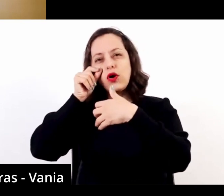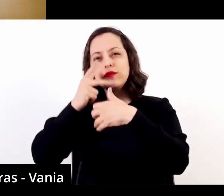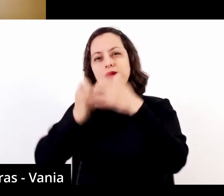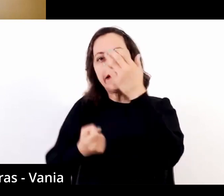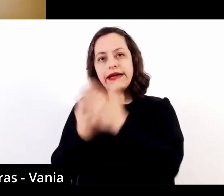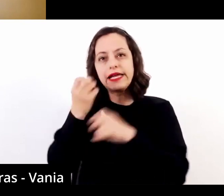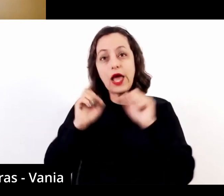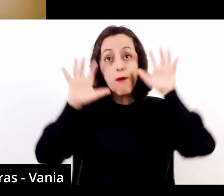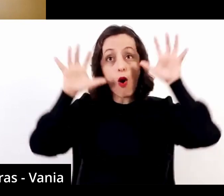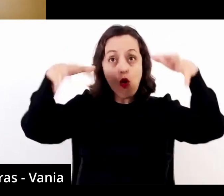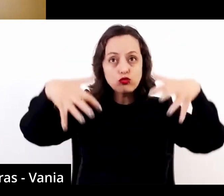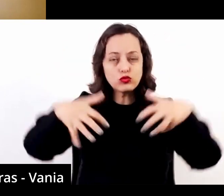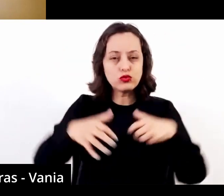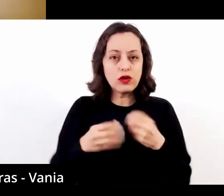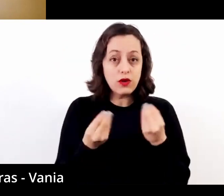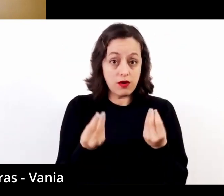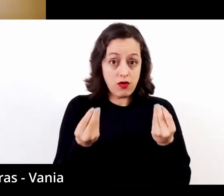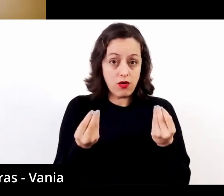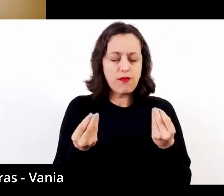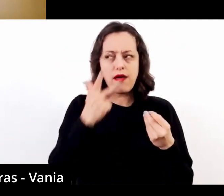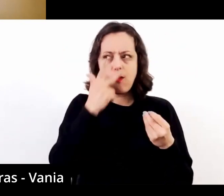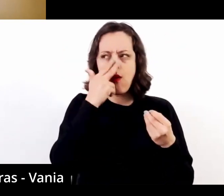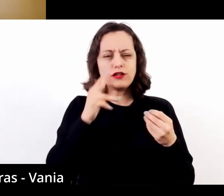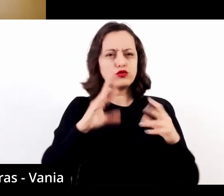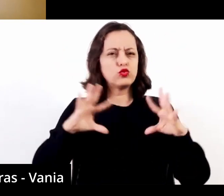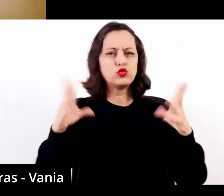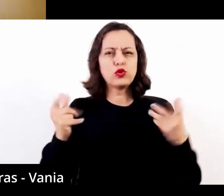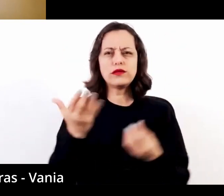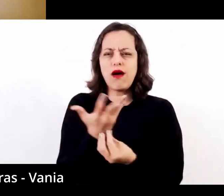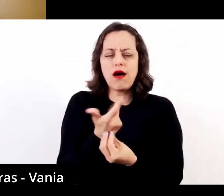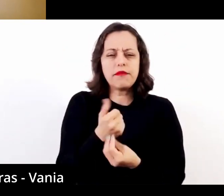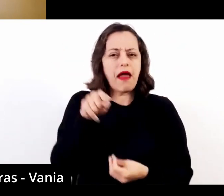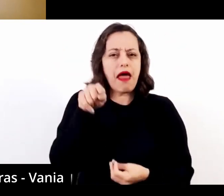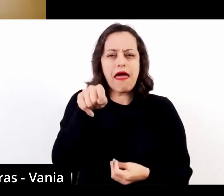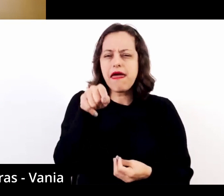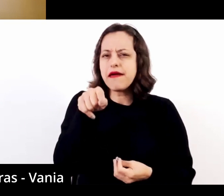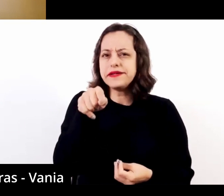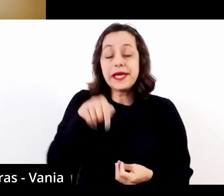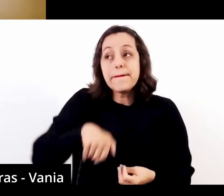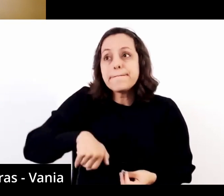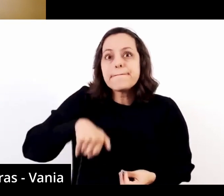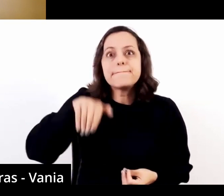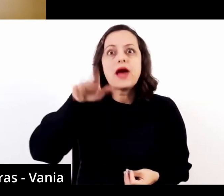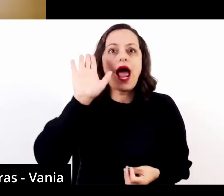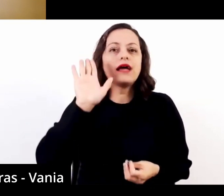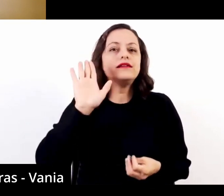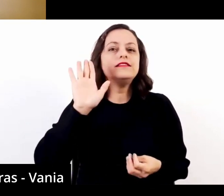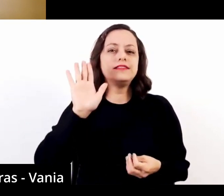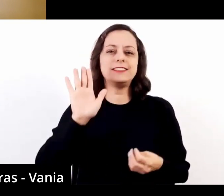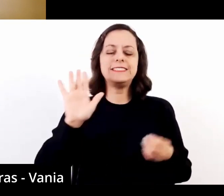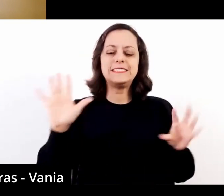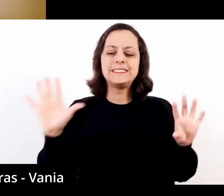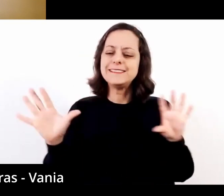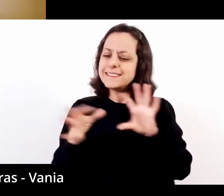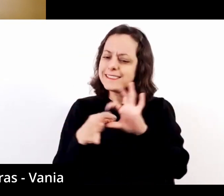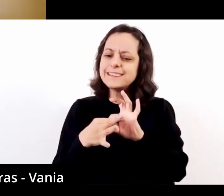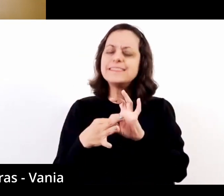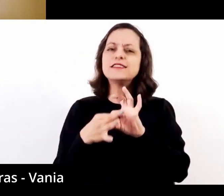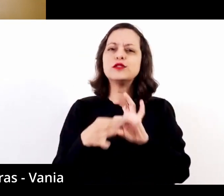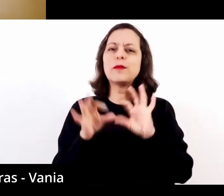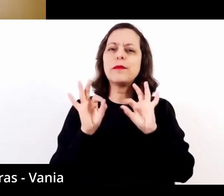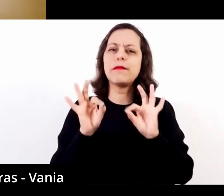Eu acredito que de todas as obras é esta que tem a mais evidente relação com